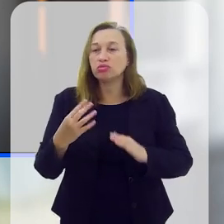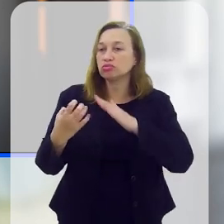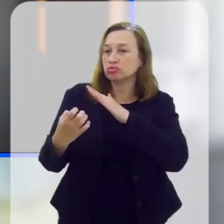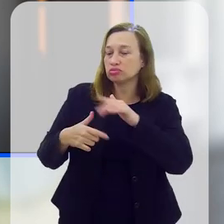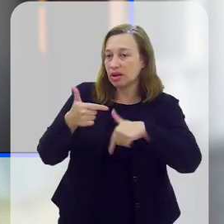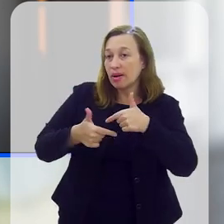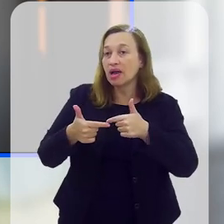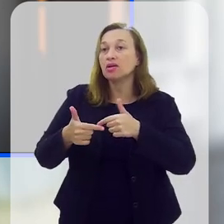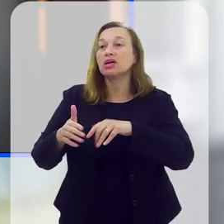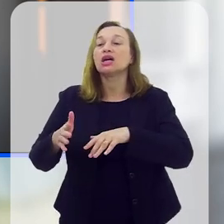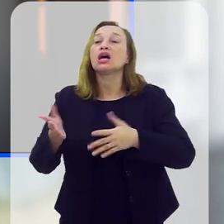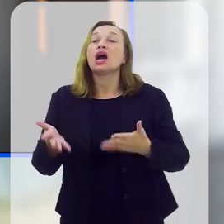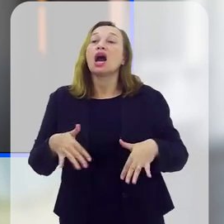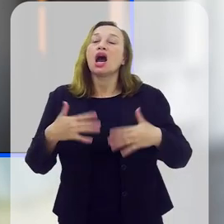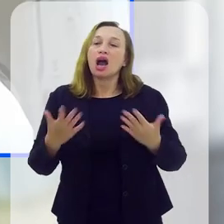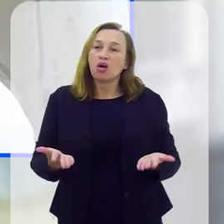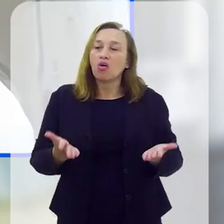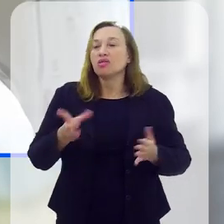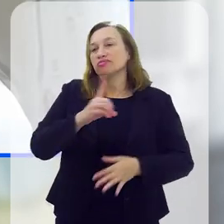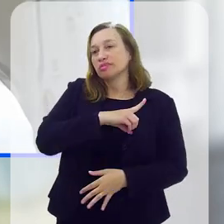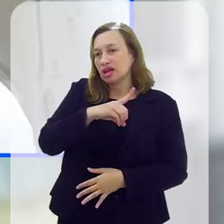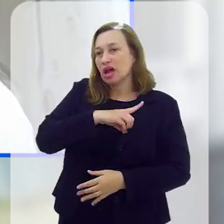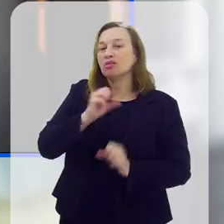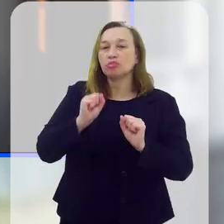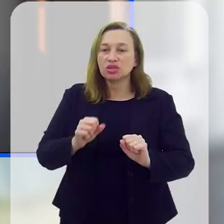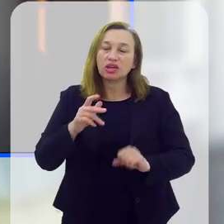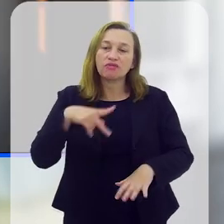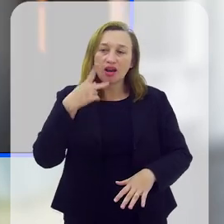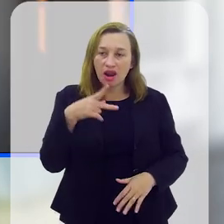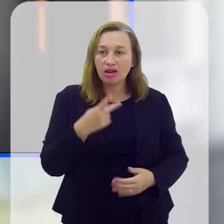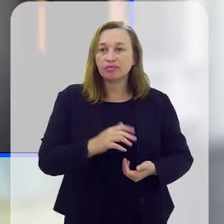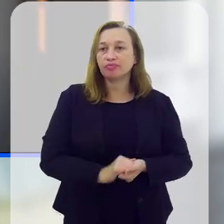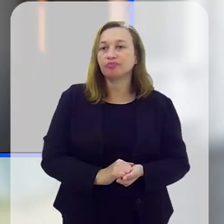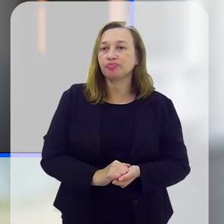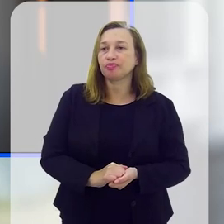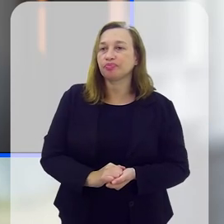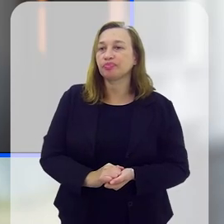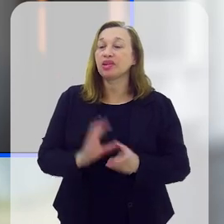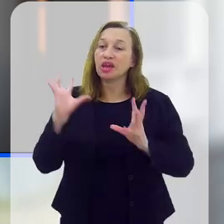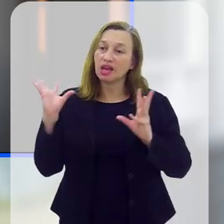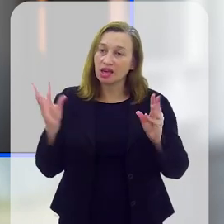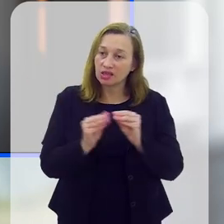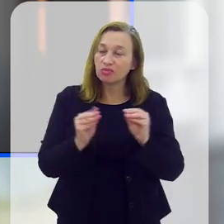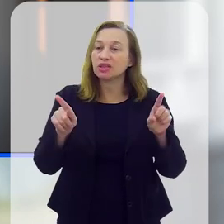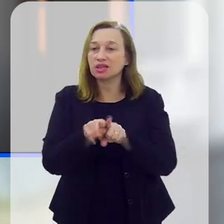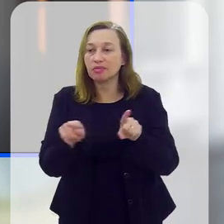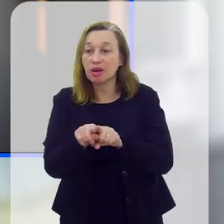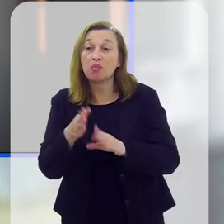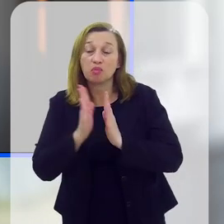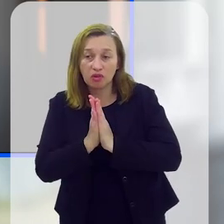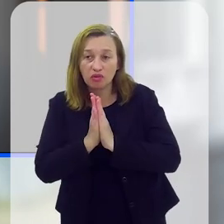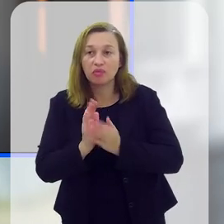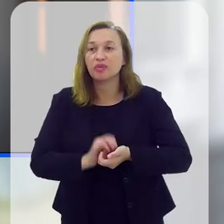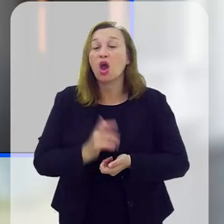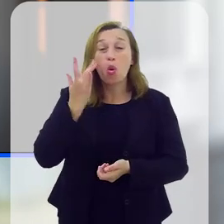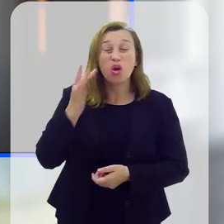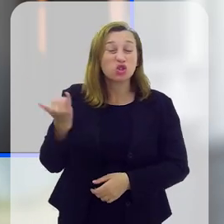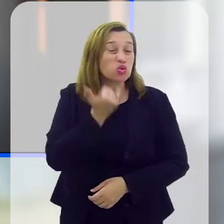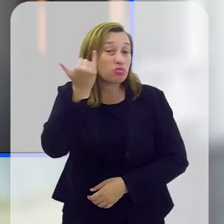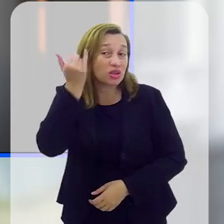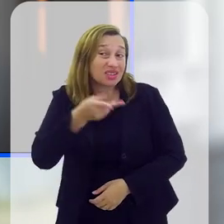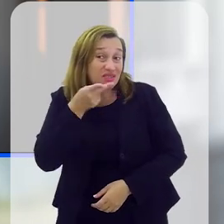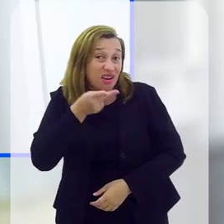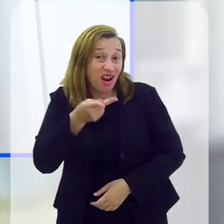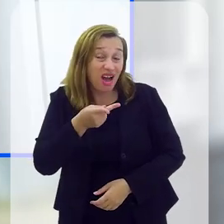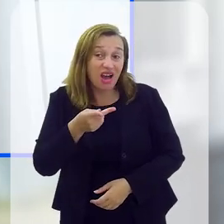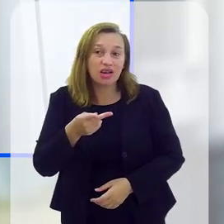doméstico, familiar, no mundo real. E delegada, agora a sua vez, né, se puder deixar suas considerações finais de forma resumida também, por